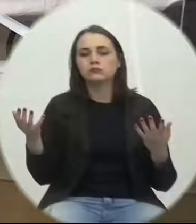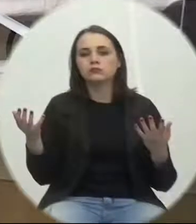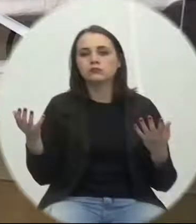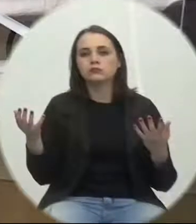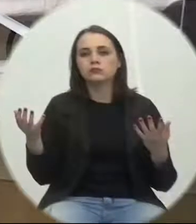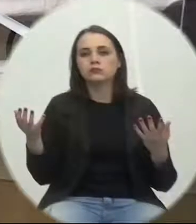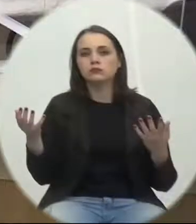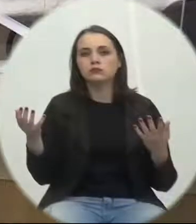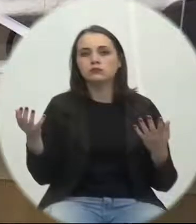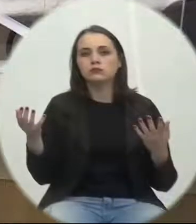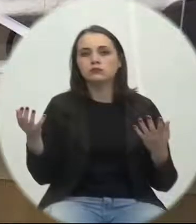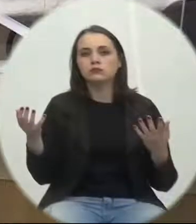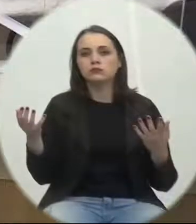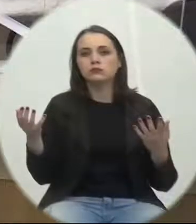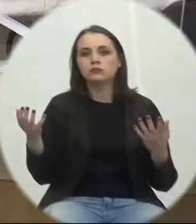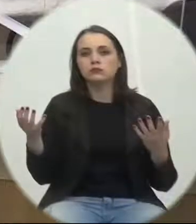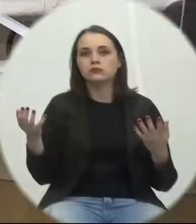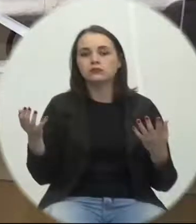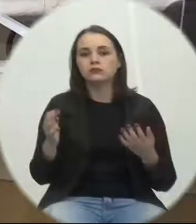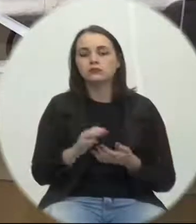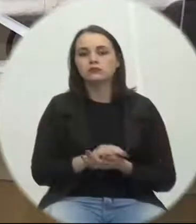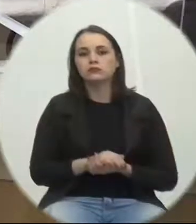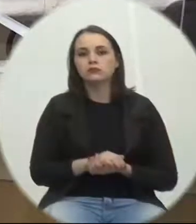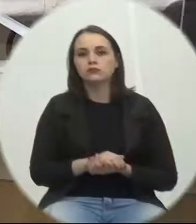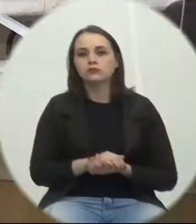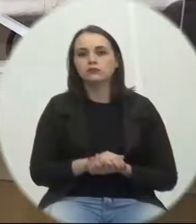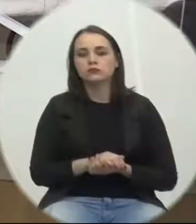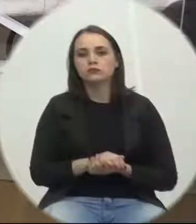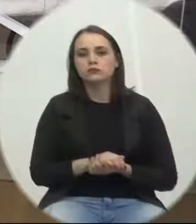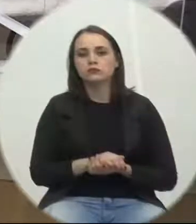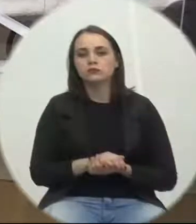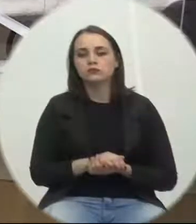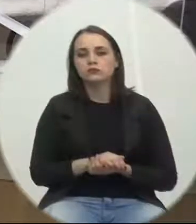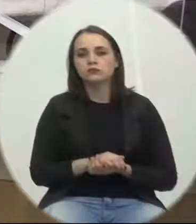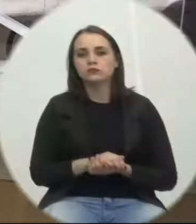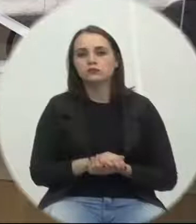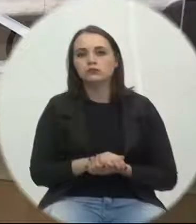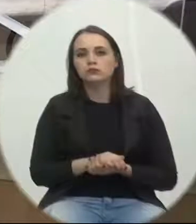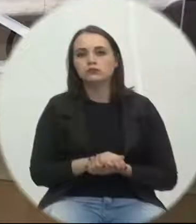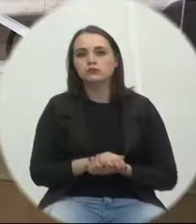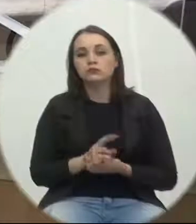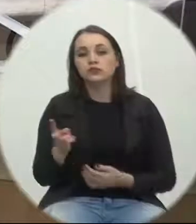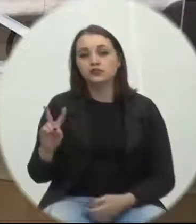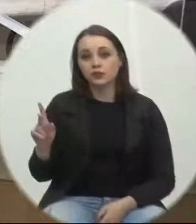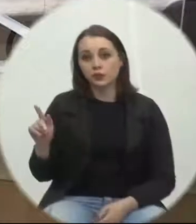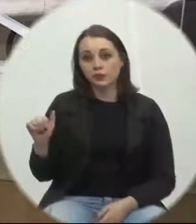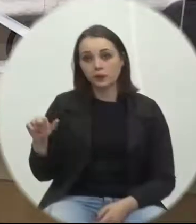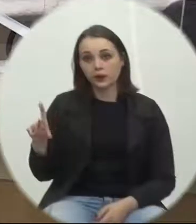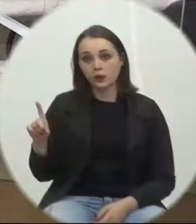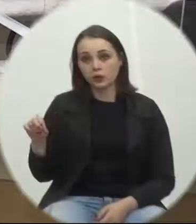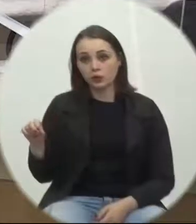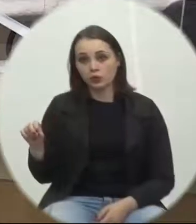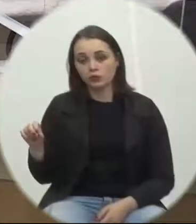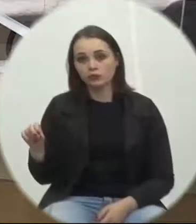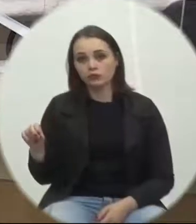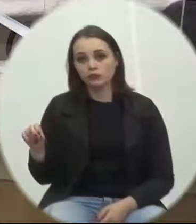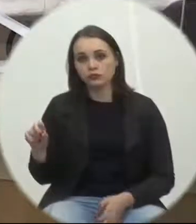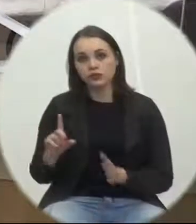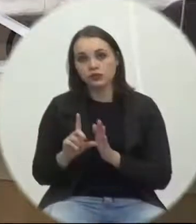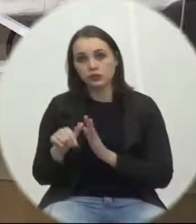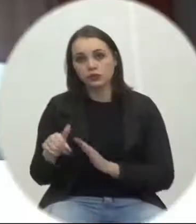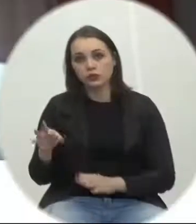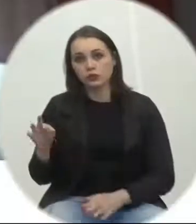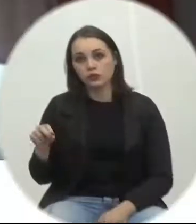Ah, no pelo partido, pelo alfabeto. Com a palavra, Governador Paulo Ferraresi. Em seguida, é você, Governador Toninho.